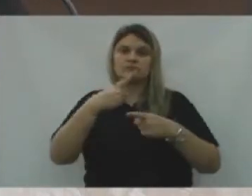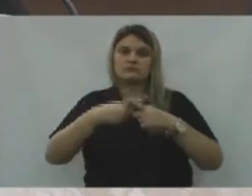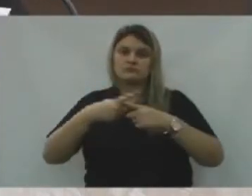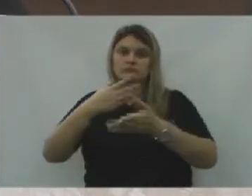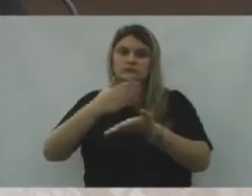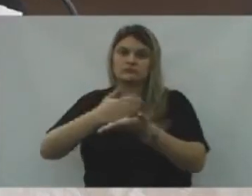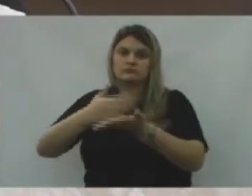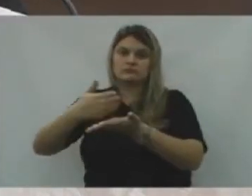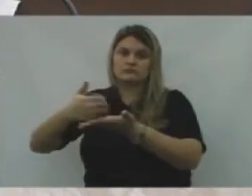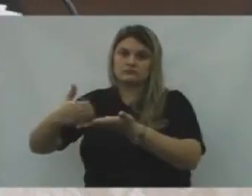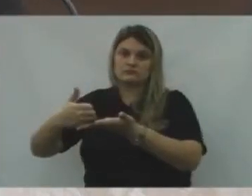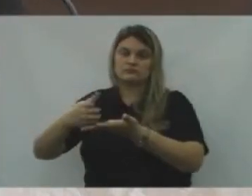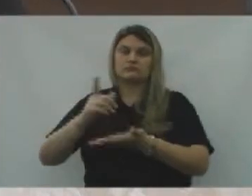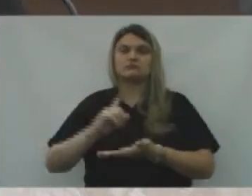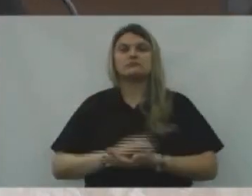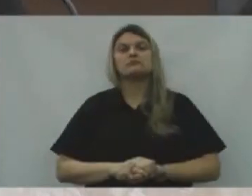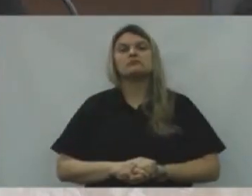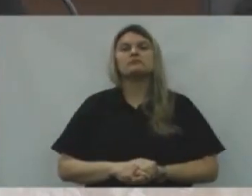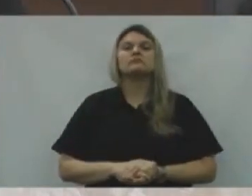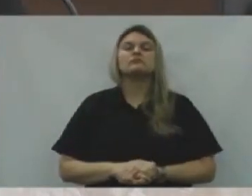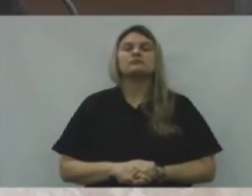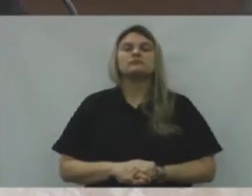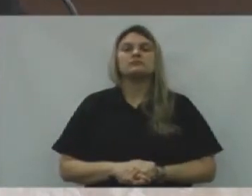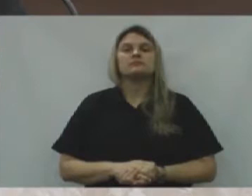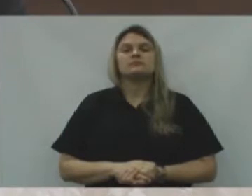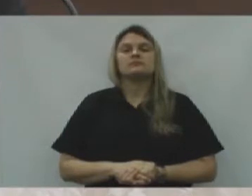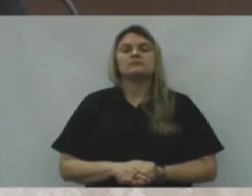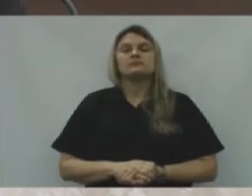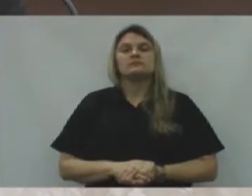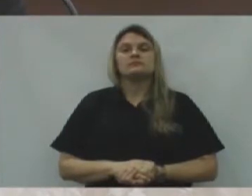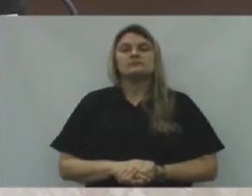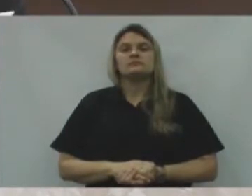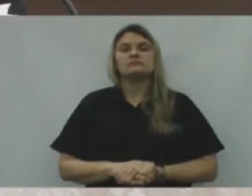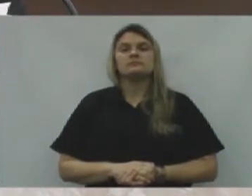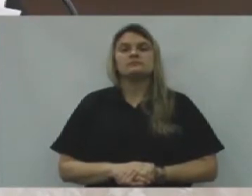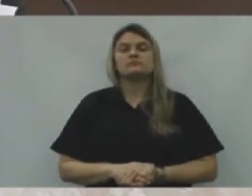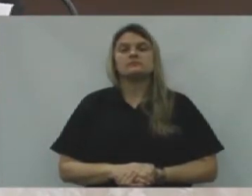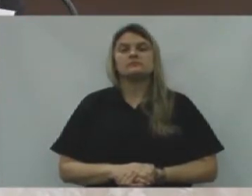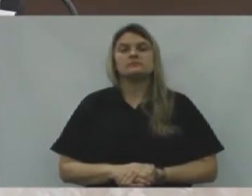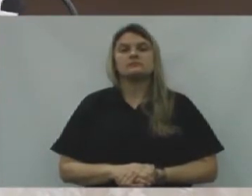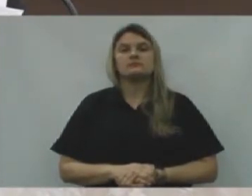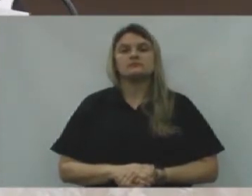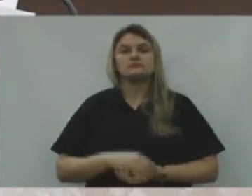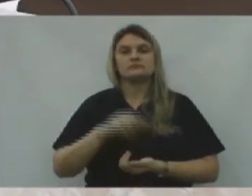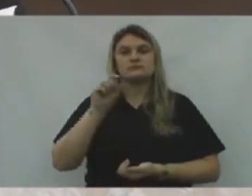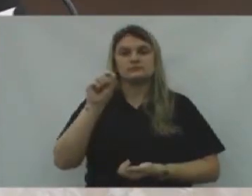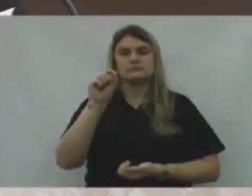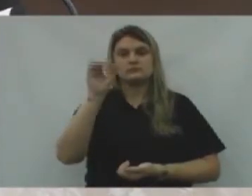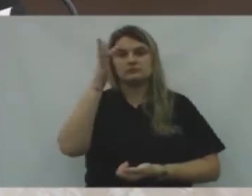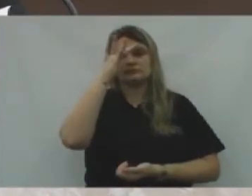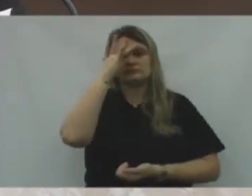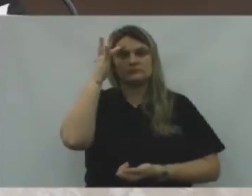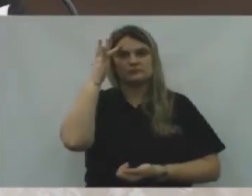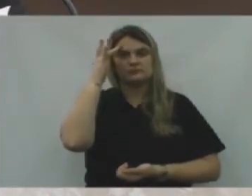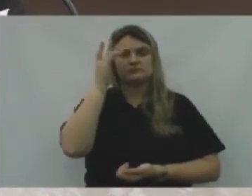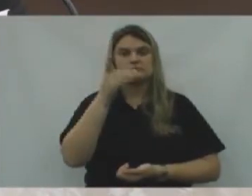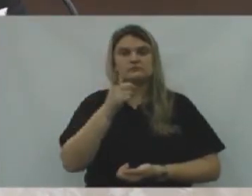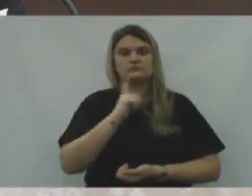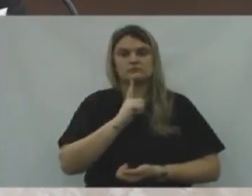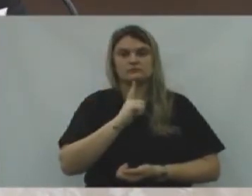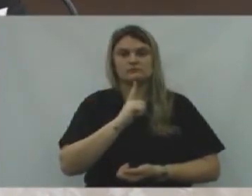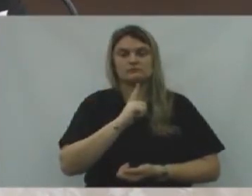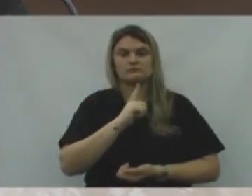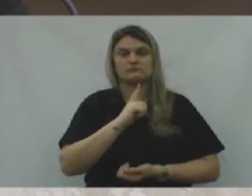na data de hoje, A oportunidade do refis. O contribuinte que tiver, Que se